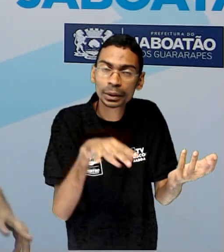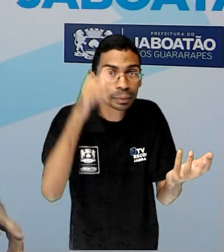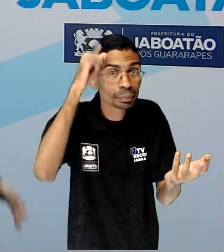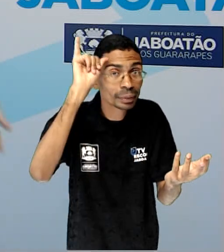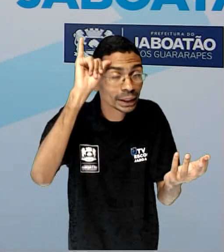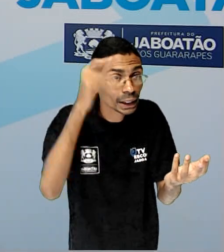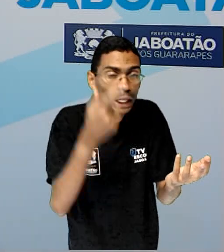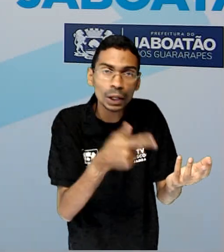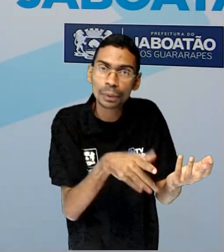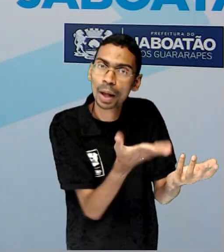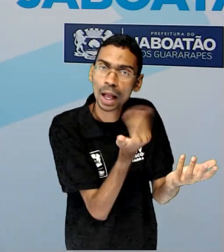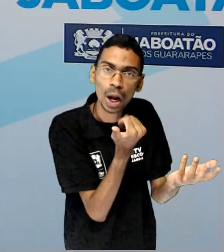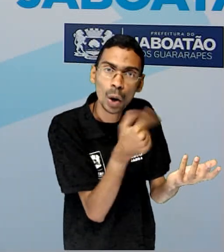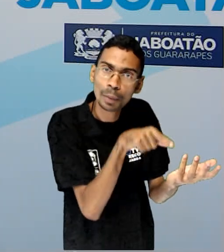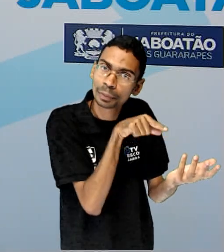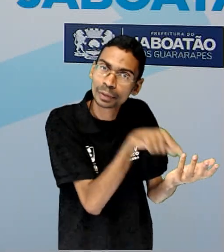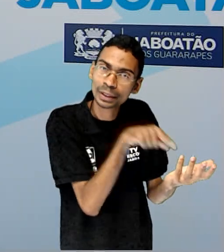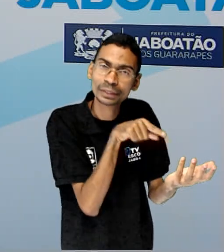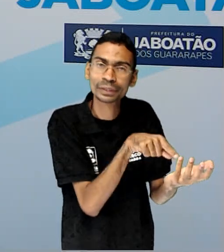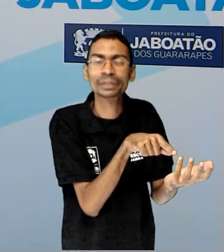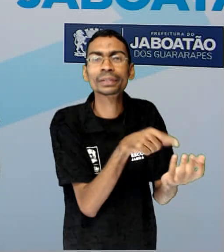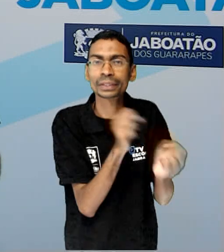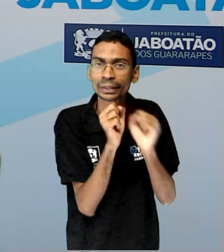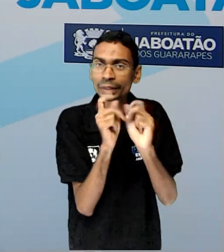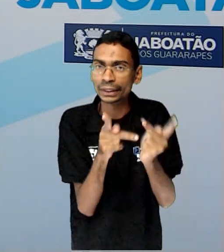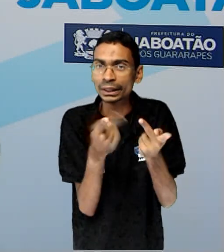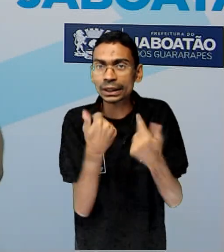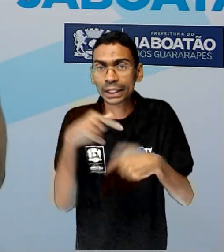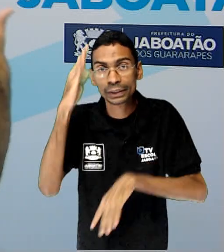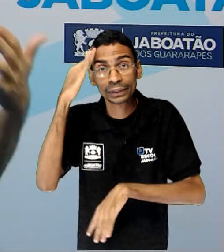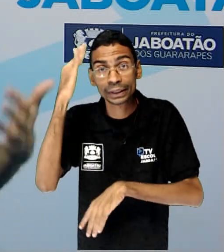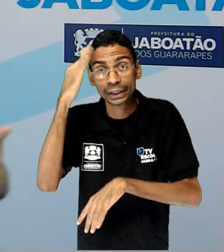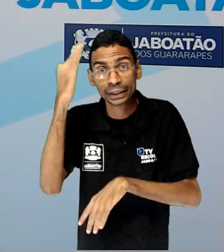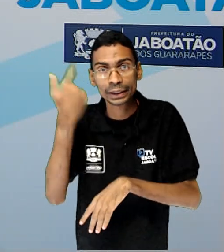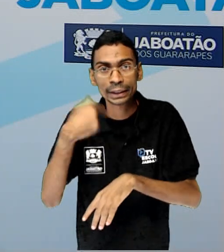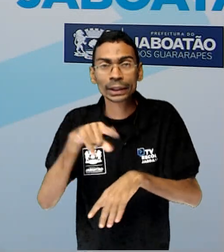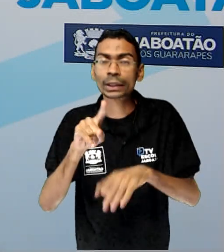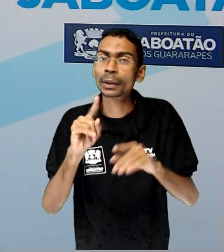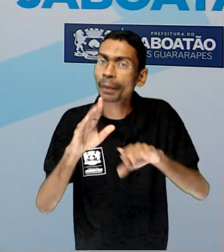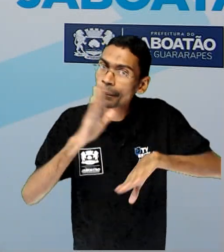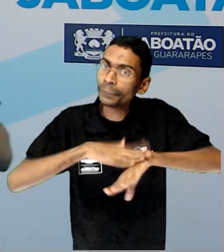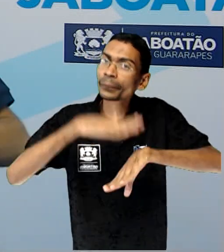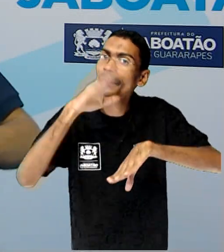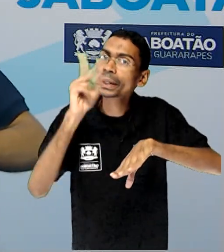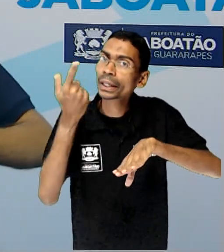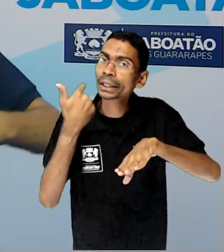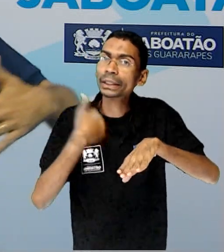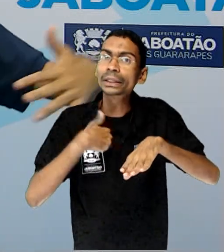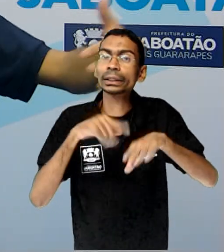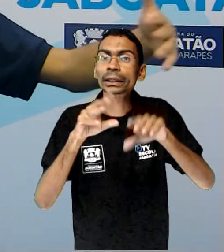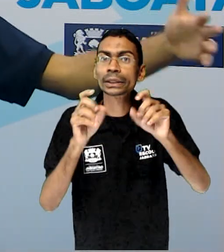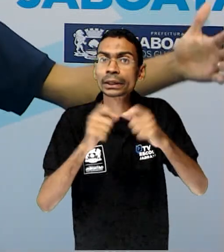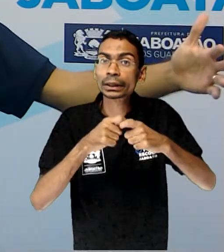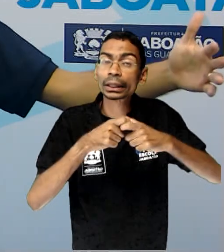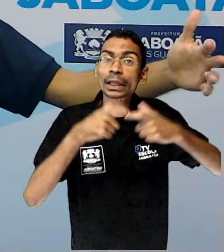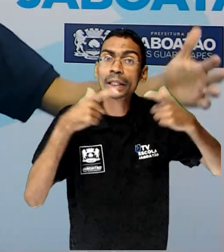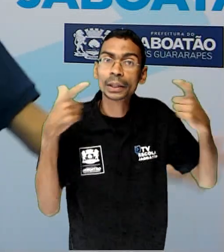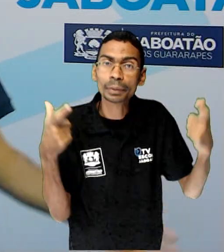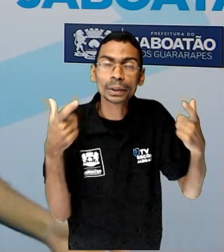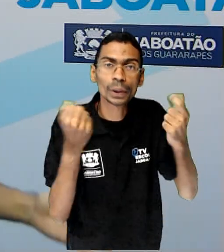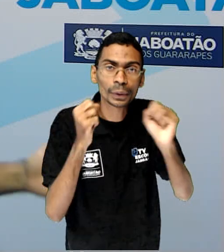pudesse se alimentar ali. E aí, você vai estar entendendo mais ainda essa expansão.